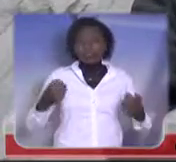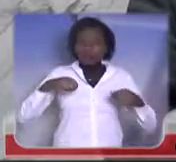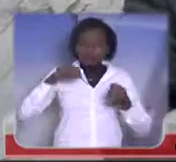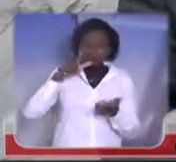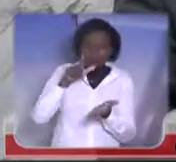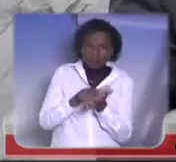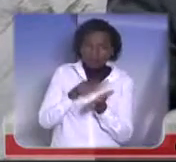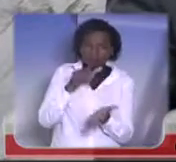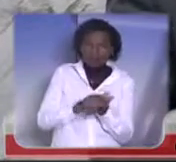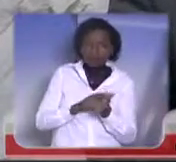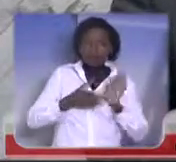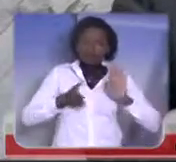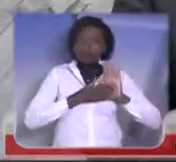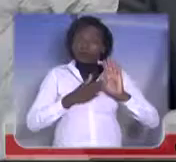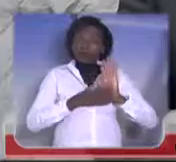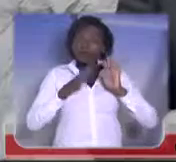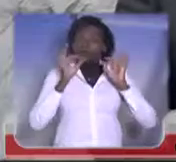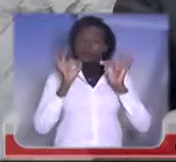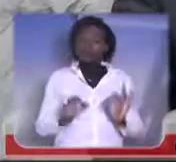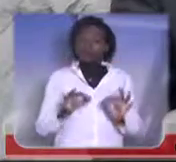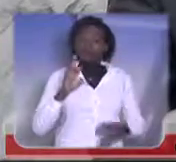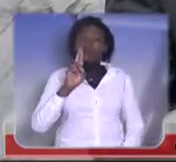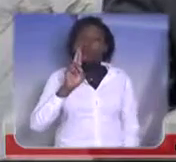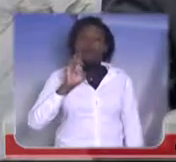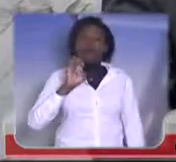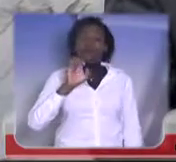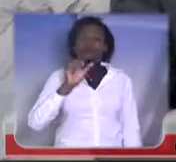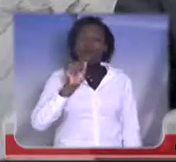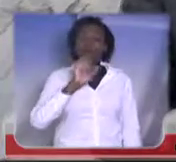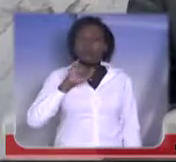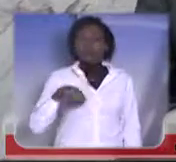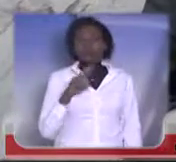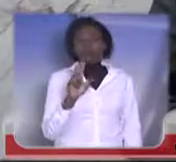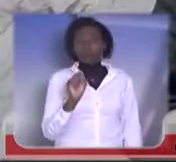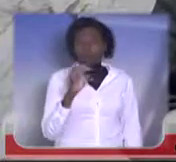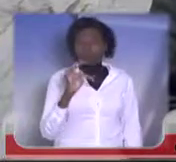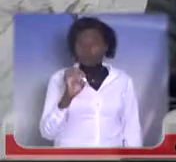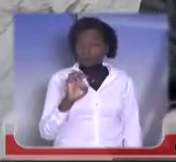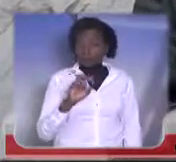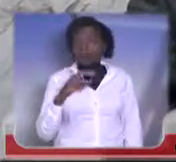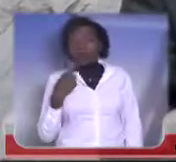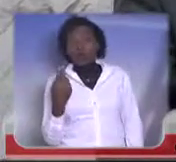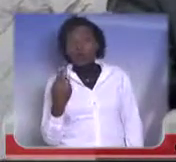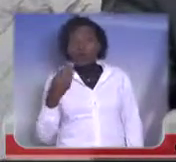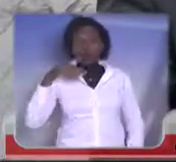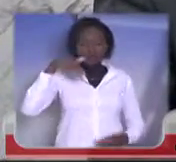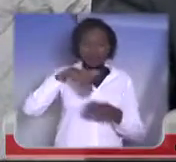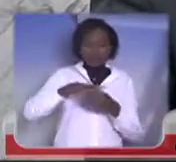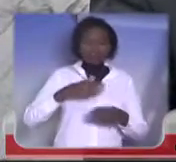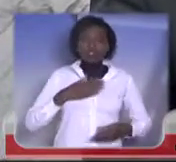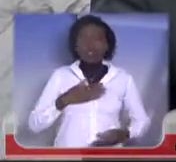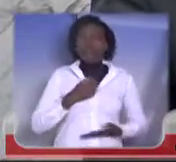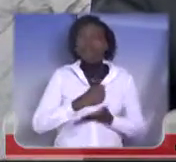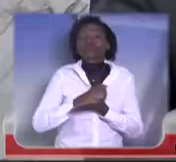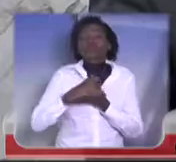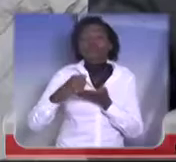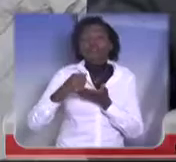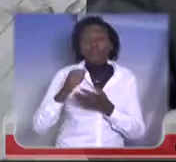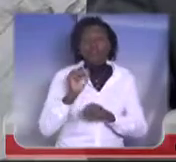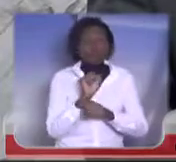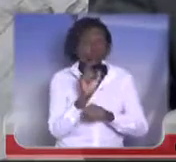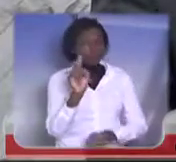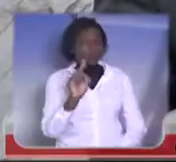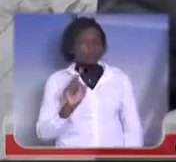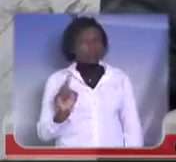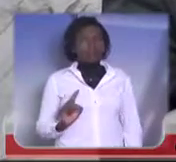proposta realmente de reajuste, ou não conte com o meu voto para aprovação do projeto 920. E todas